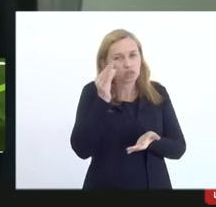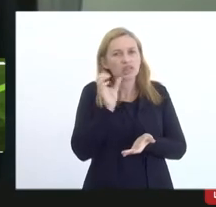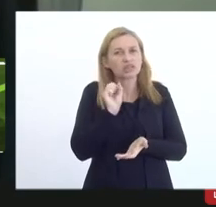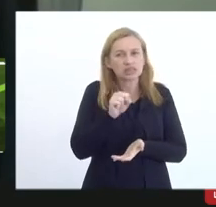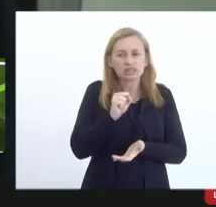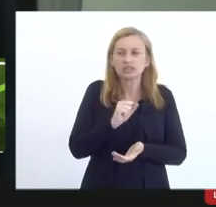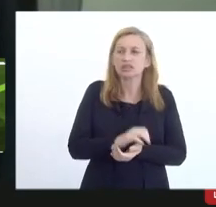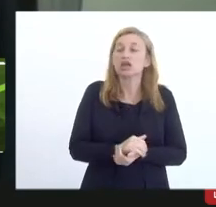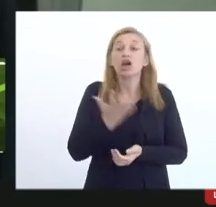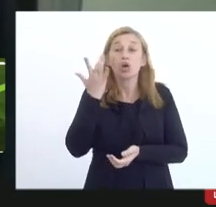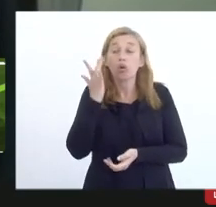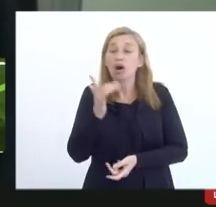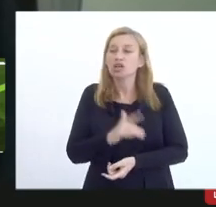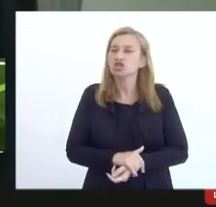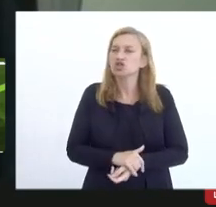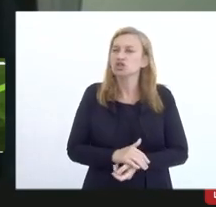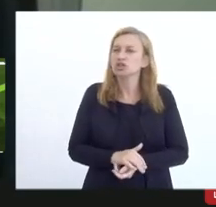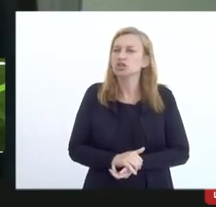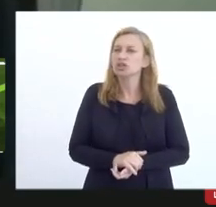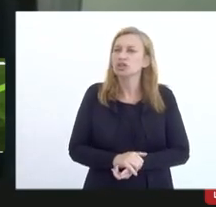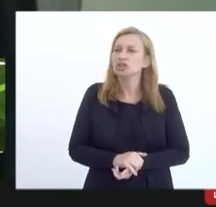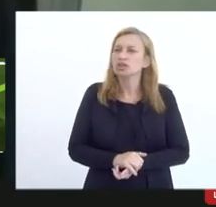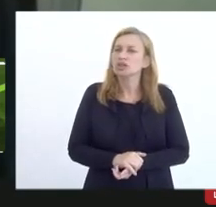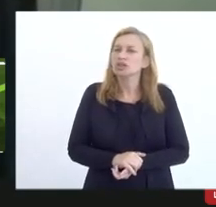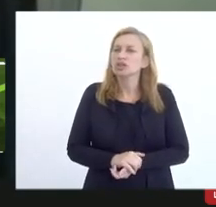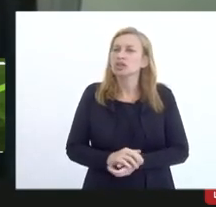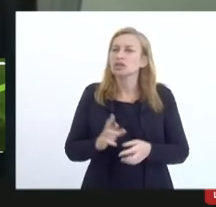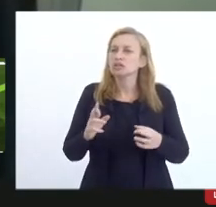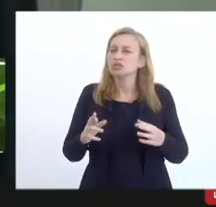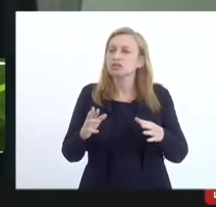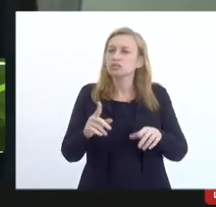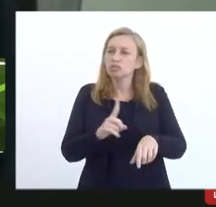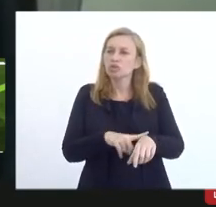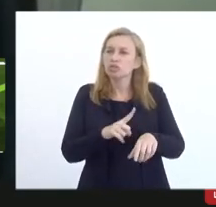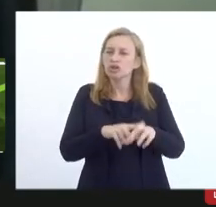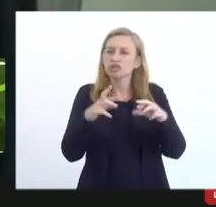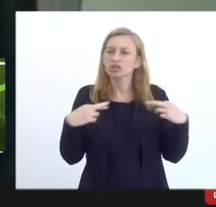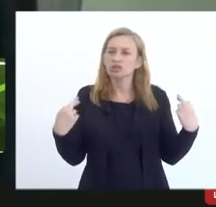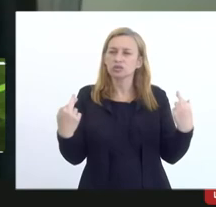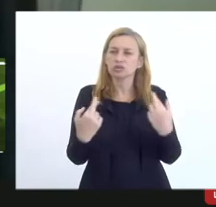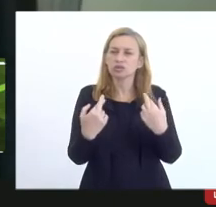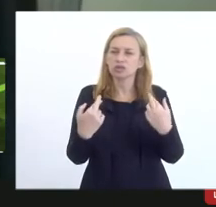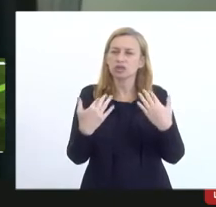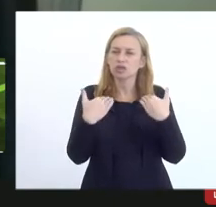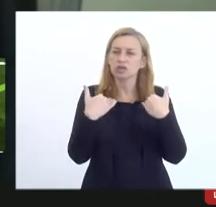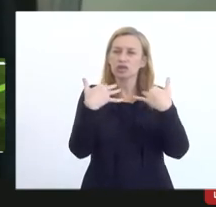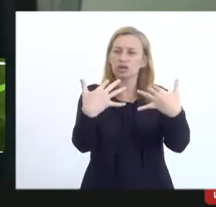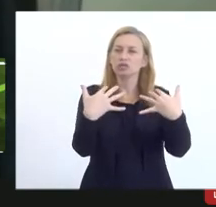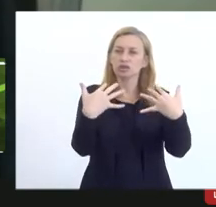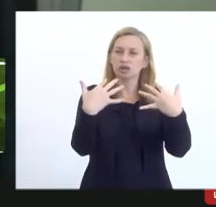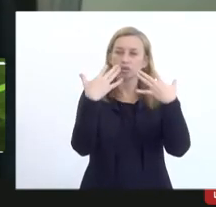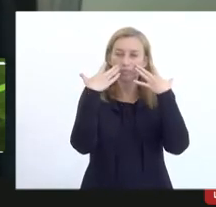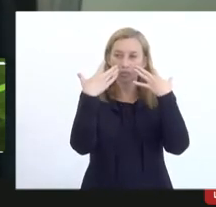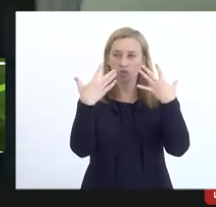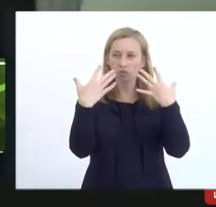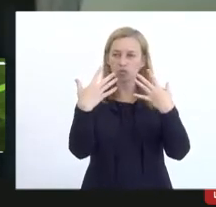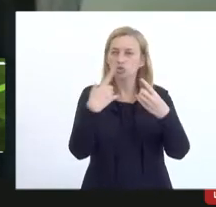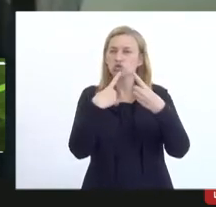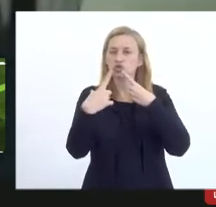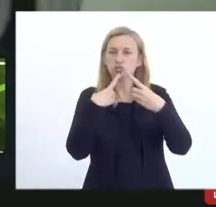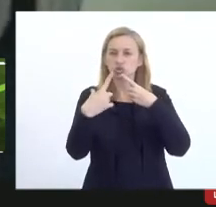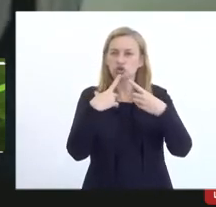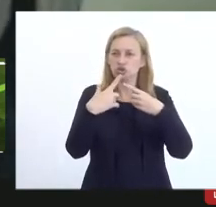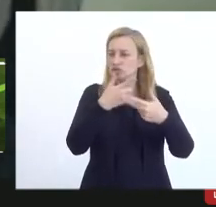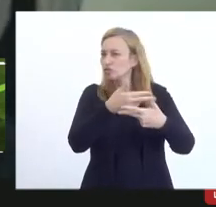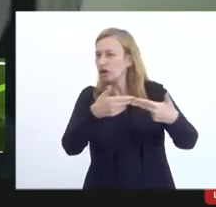Acho que, durante a nossa audiência pública, o debate acaba caminhando para outras questões